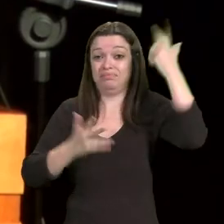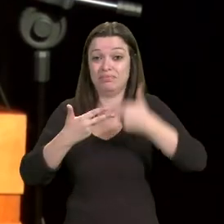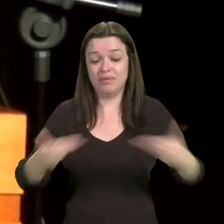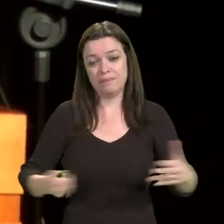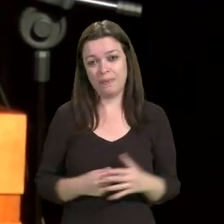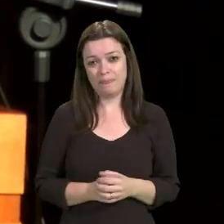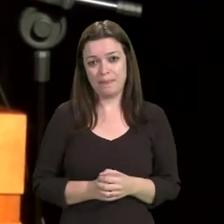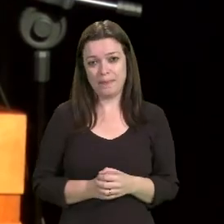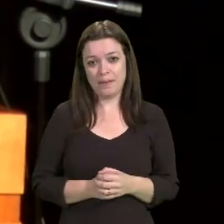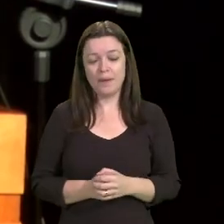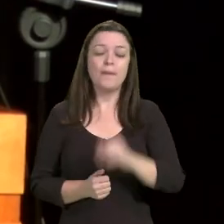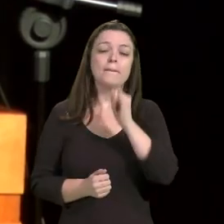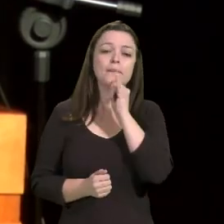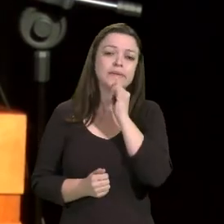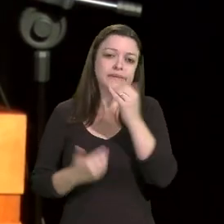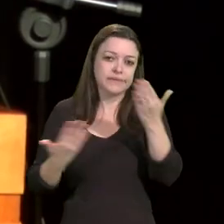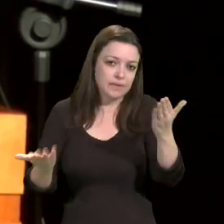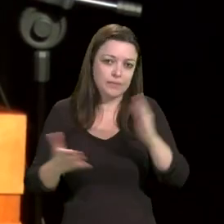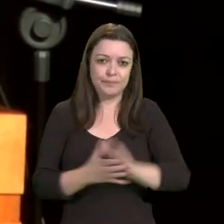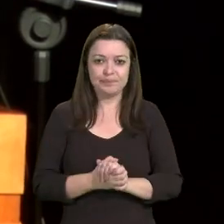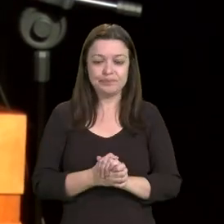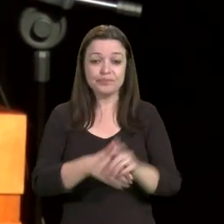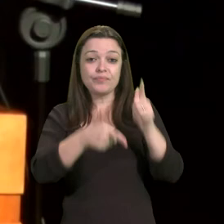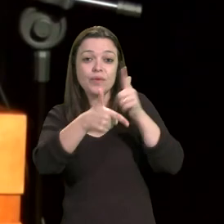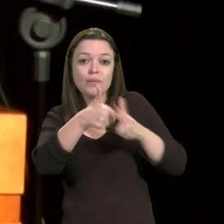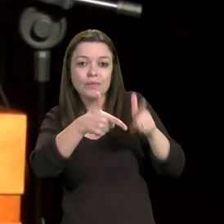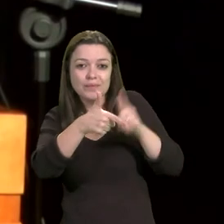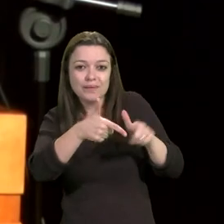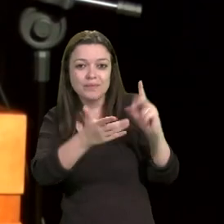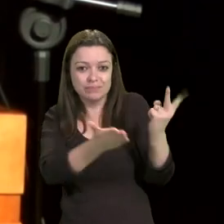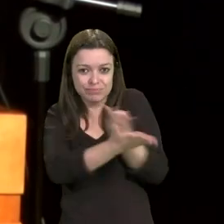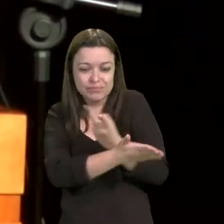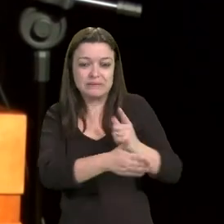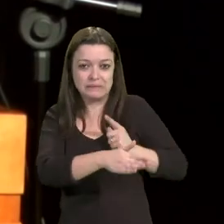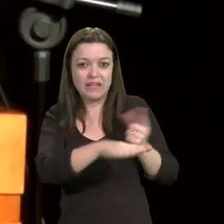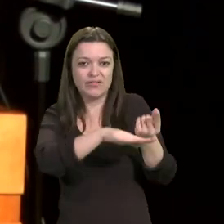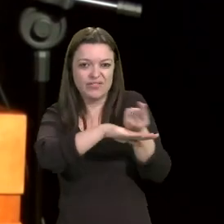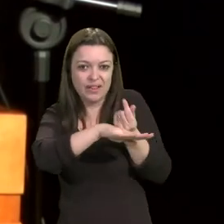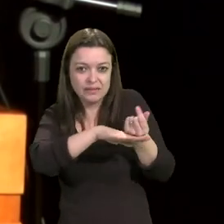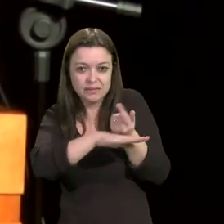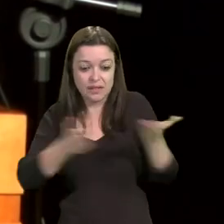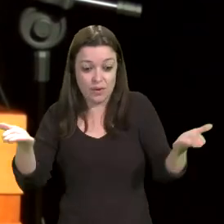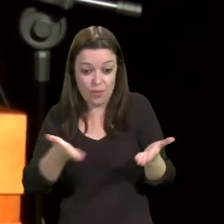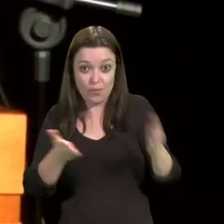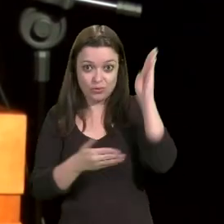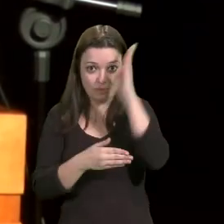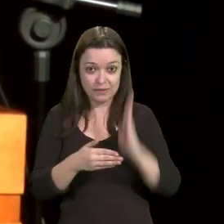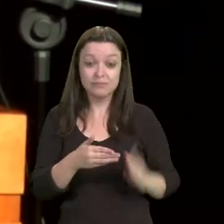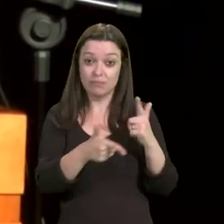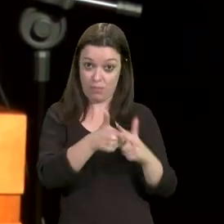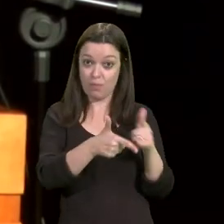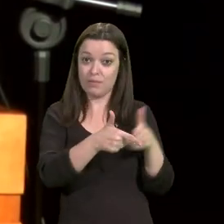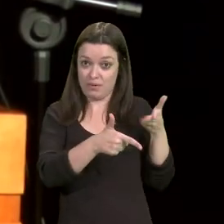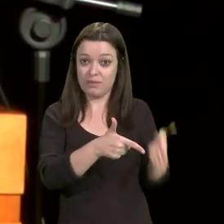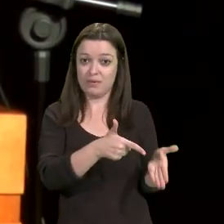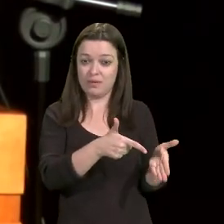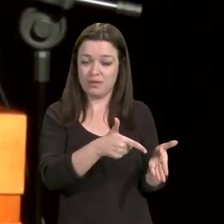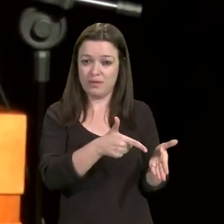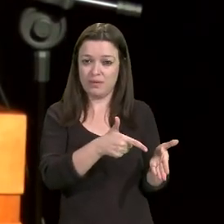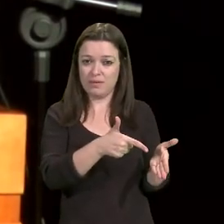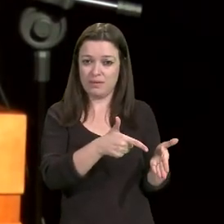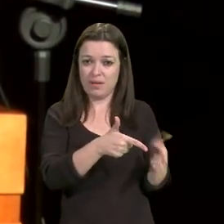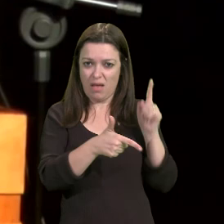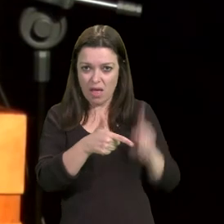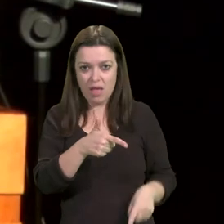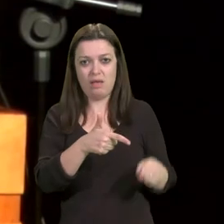a situação financeira atual do país, que